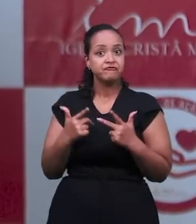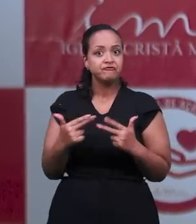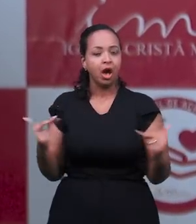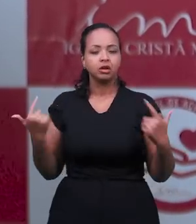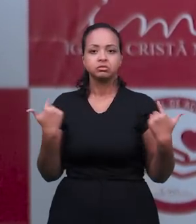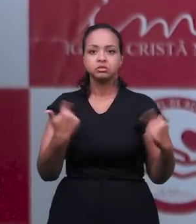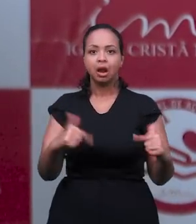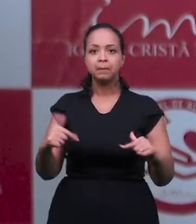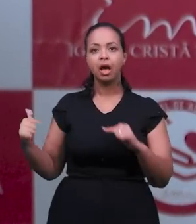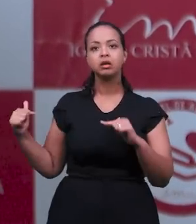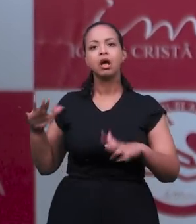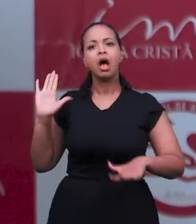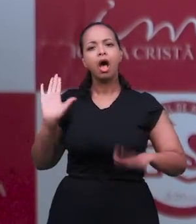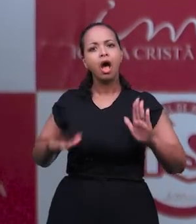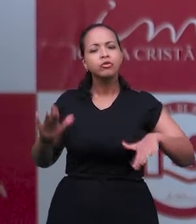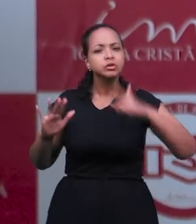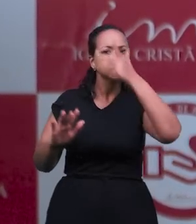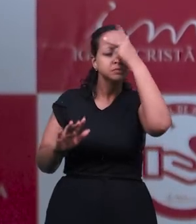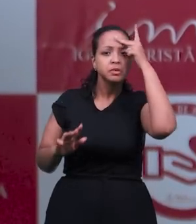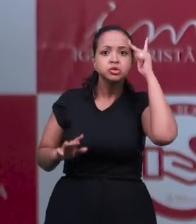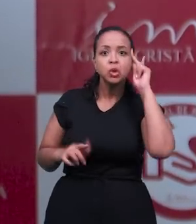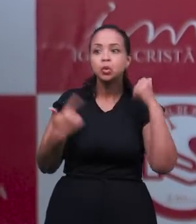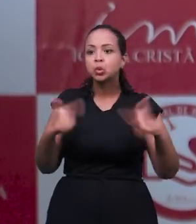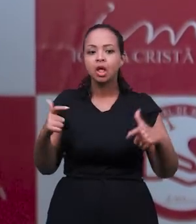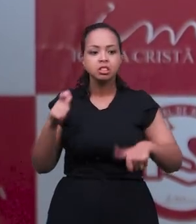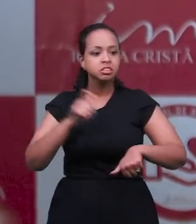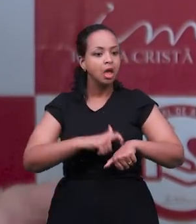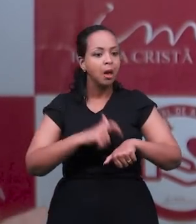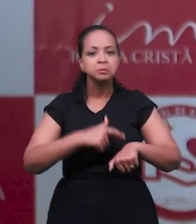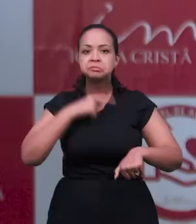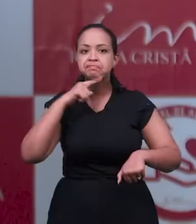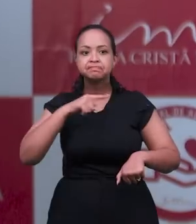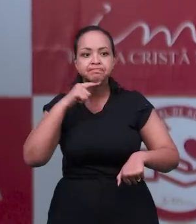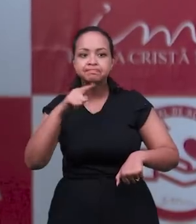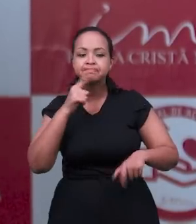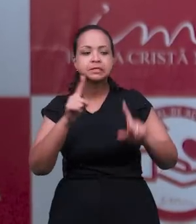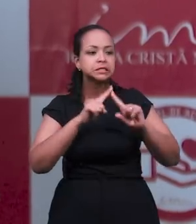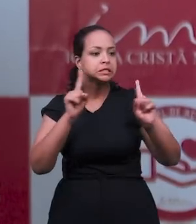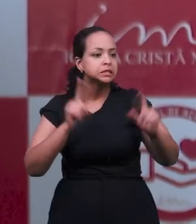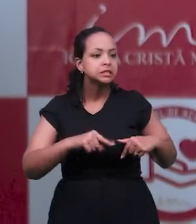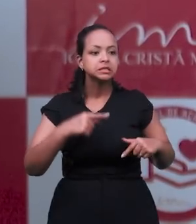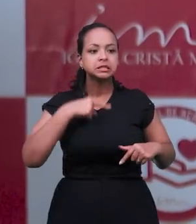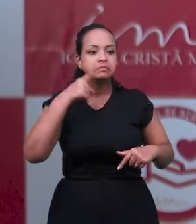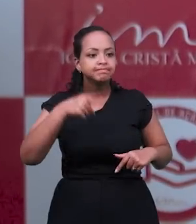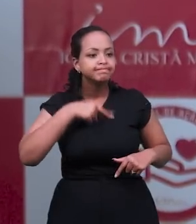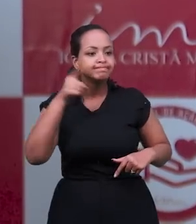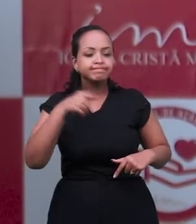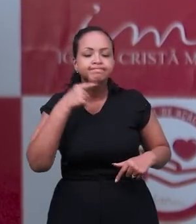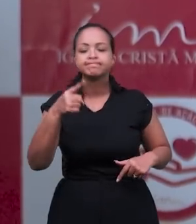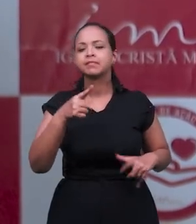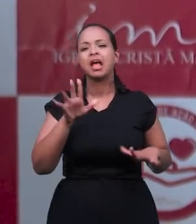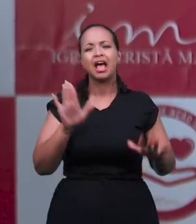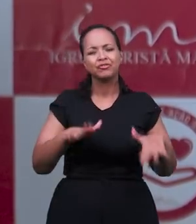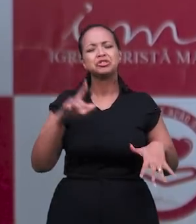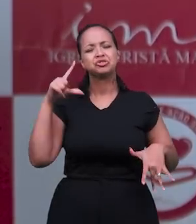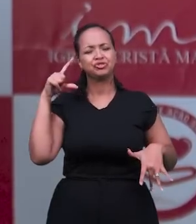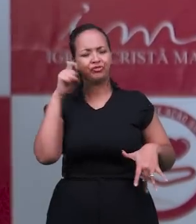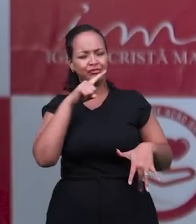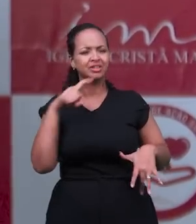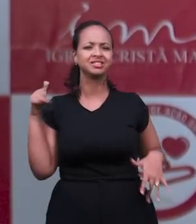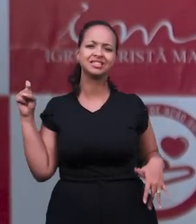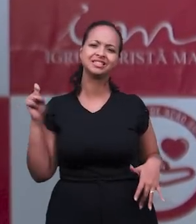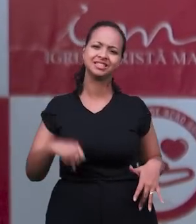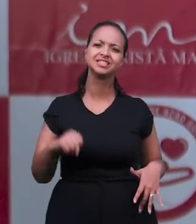diversos serviços que as pessoas, às vezes, não têm tempo de ir em uma repartição pública. Às vezes, é